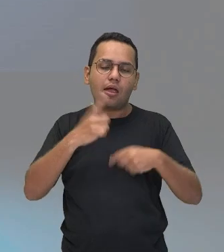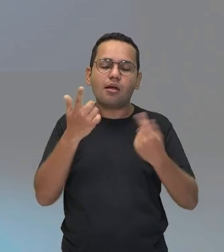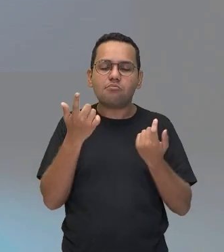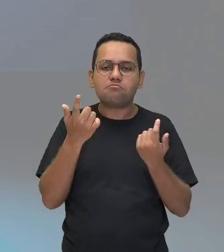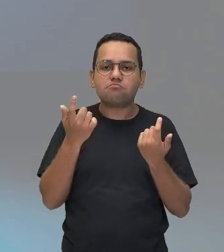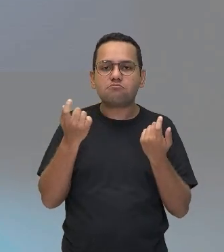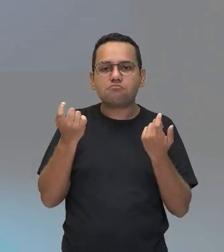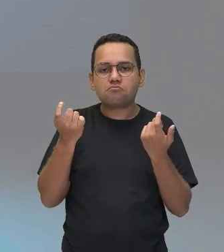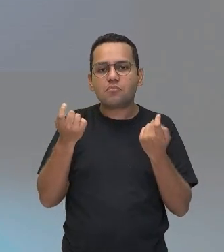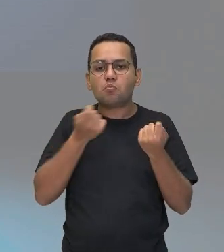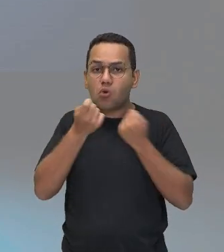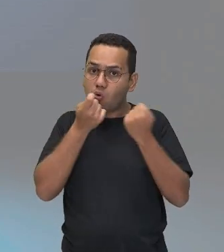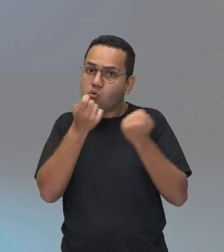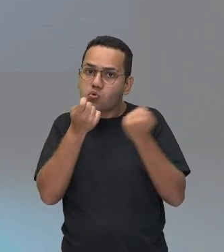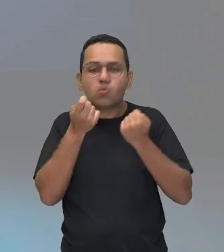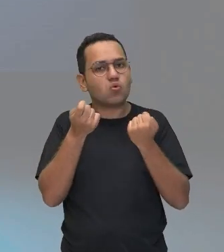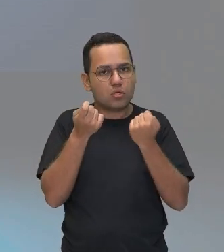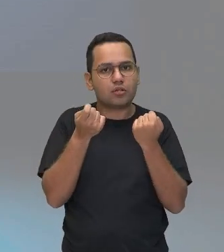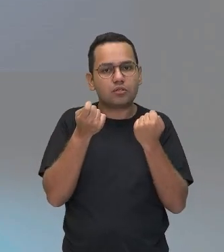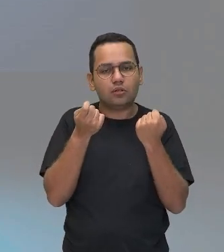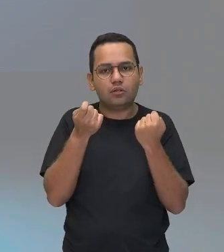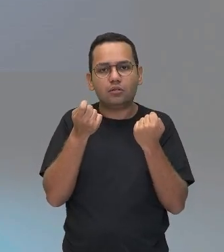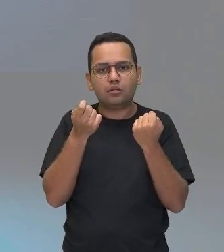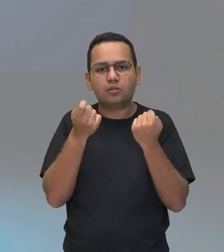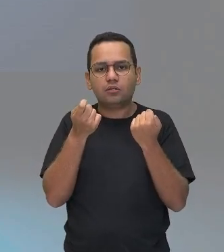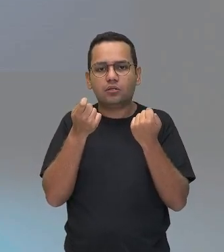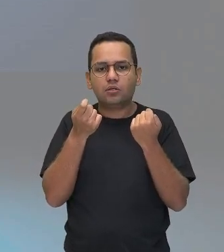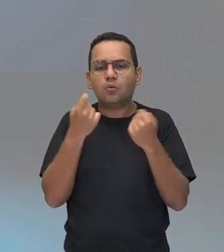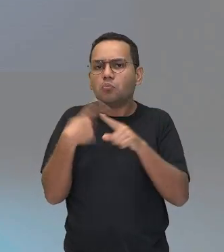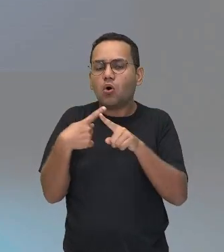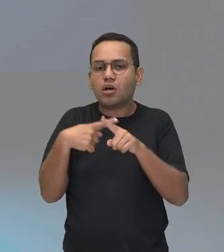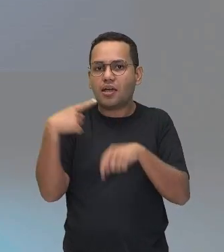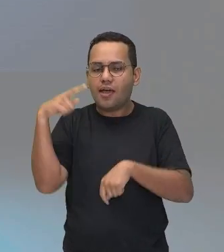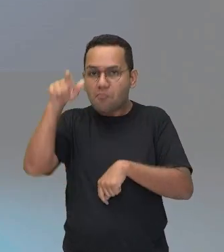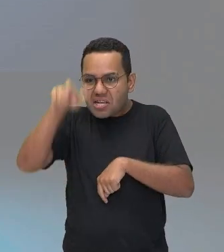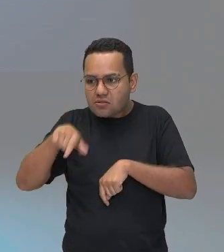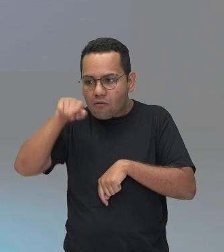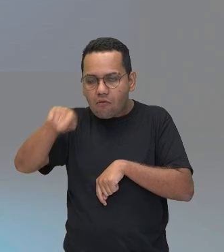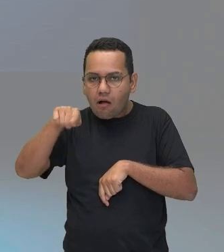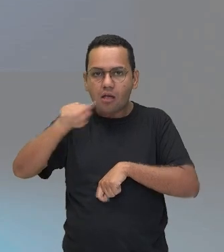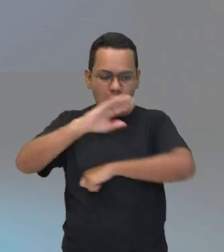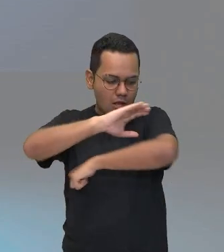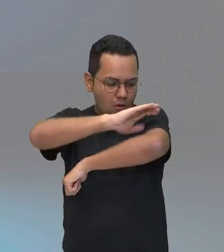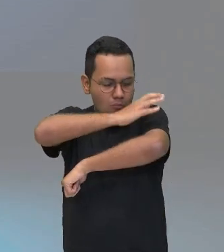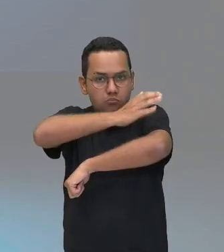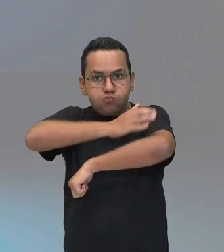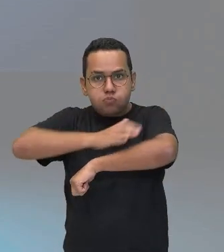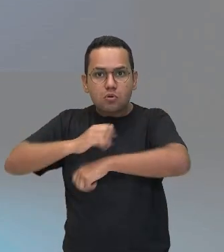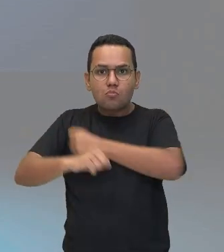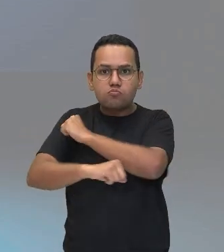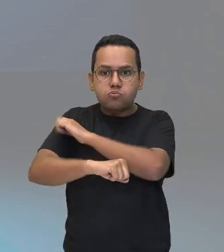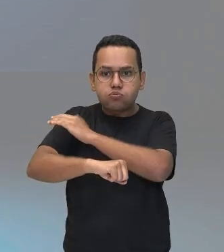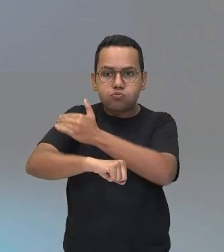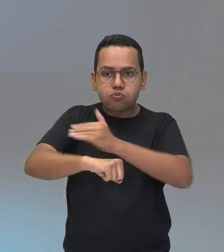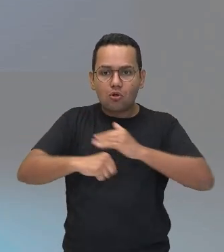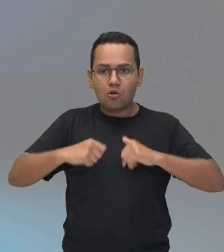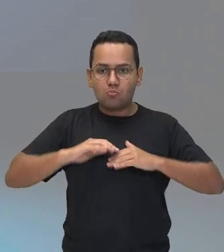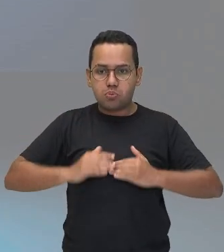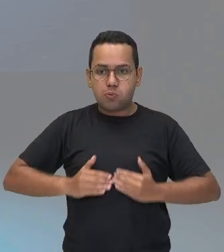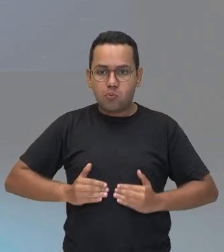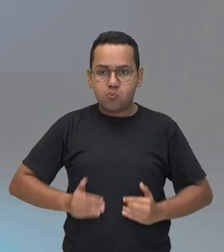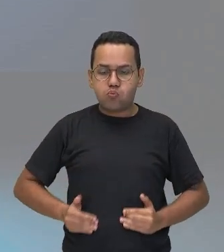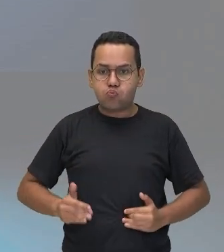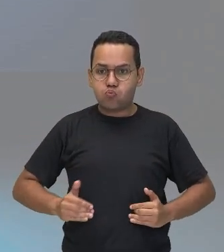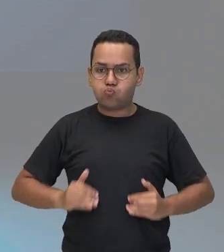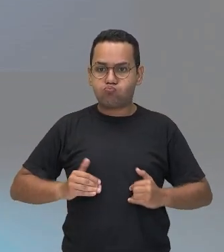muscular que ele tem, que é gigante. Com isso, o ele vai conseguir fazer? Porque, como nós vimos aí, anteriormente, vai